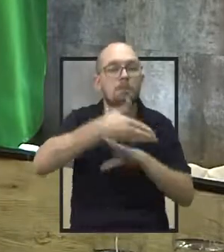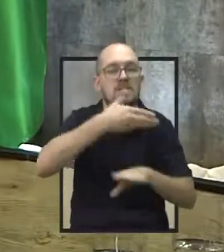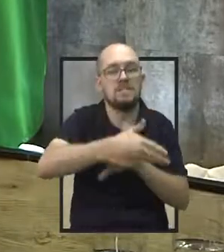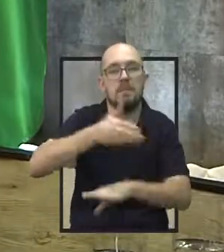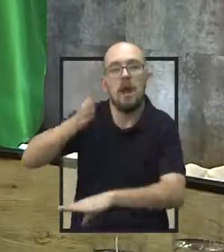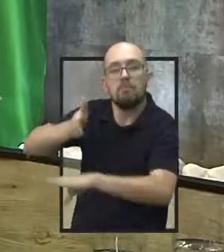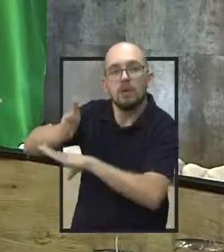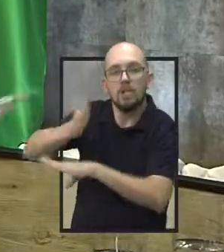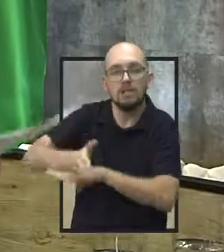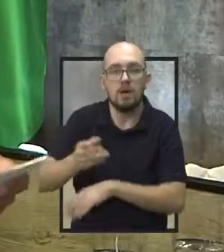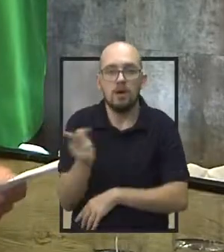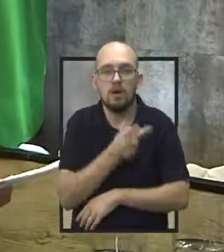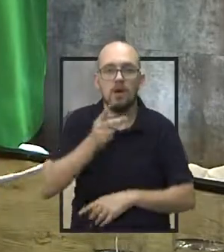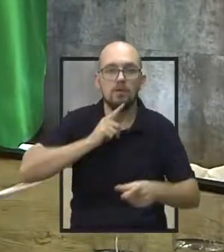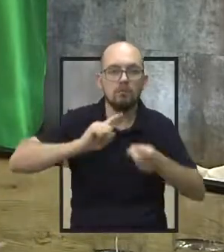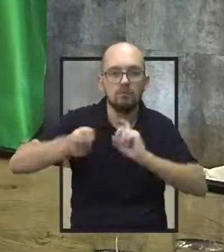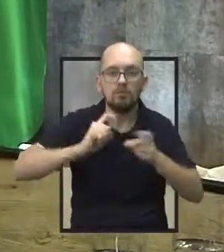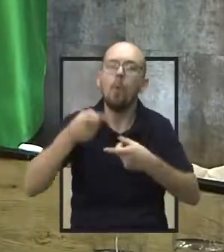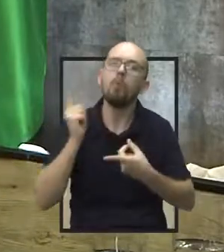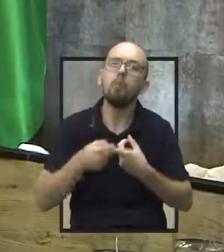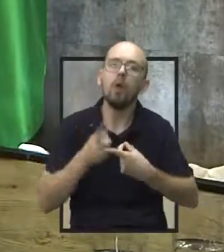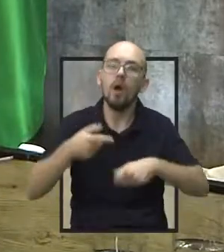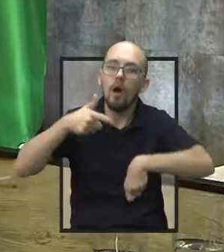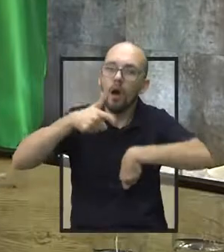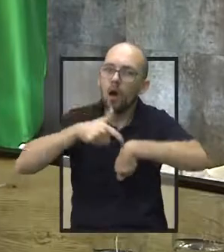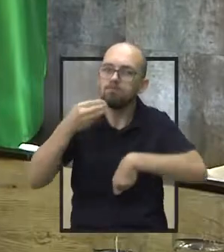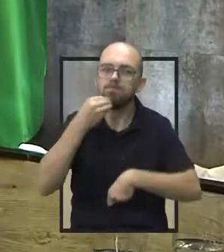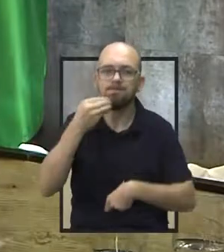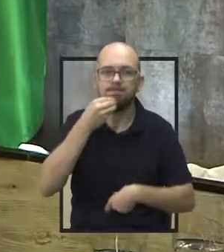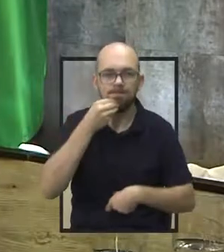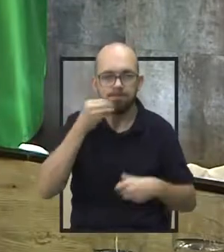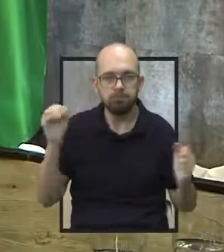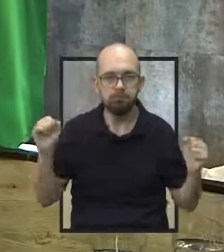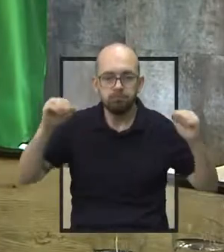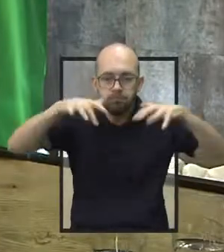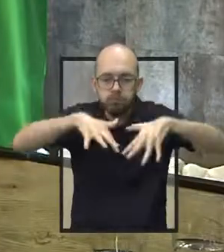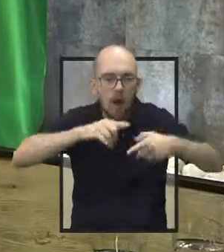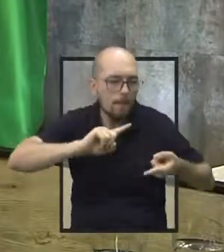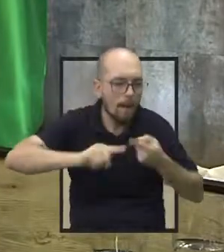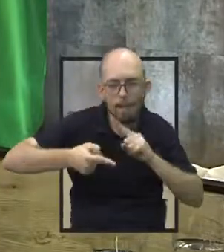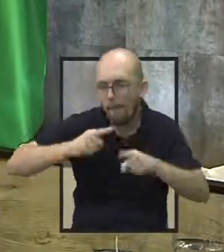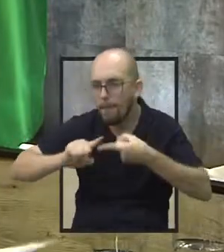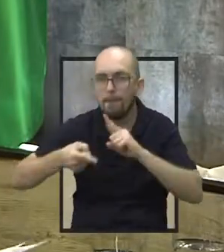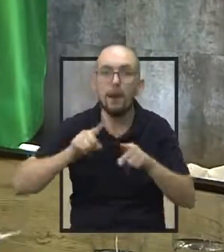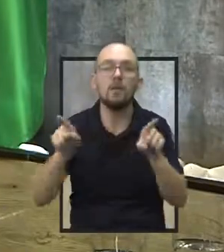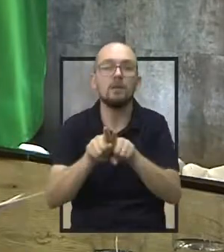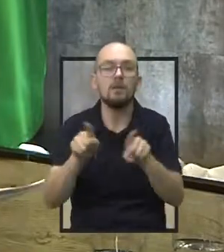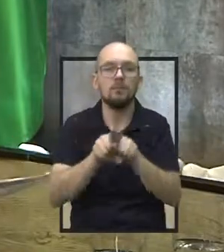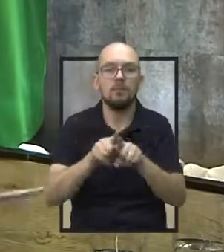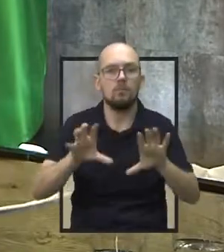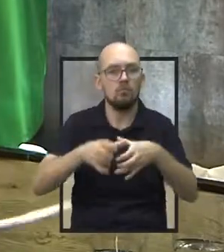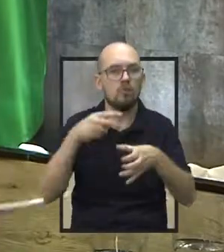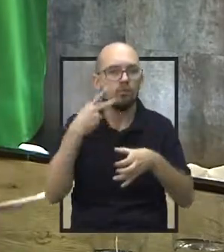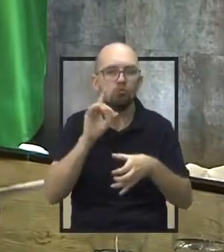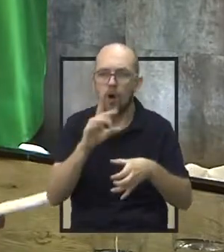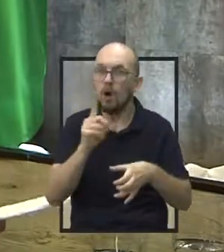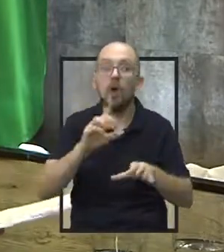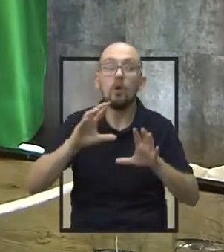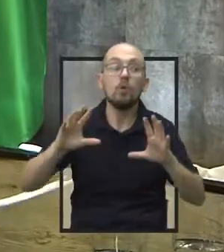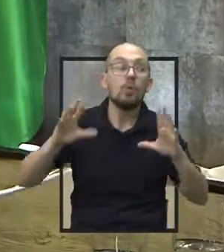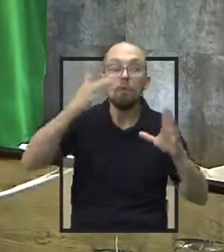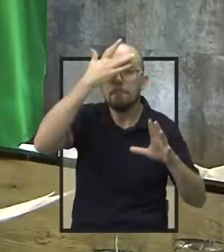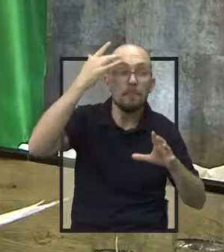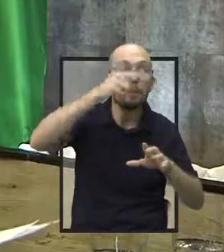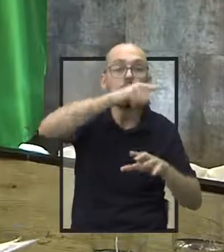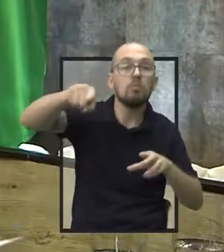nós podemos, através dessa comissão e através de mais pessoas da nossa comunidade, que estão participando quase que todas